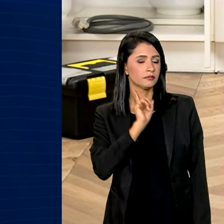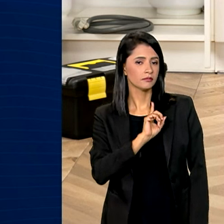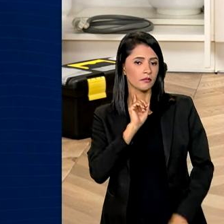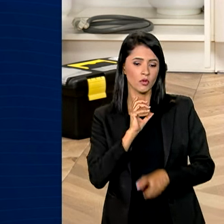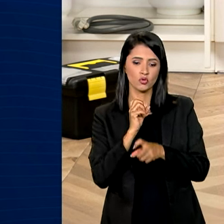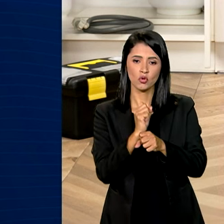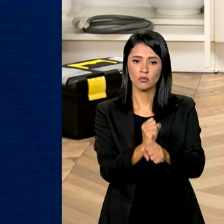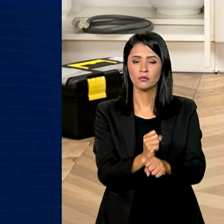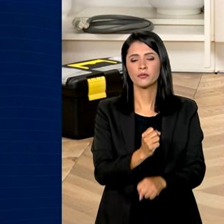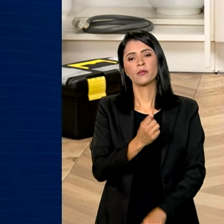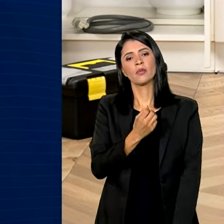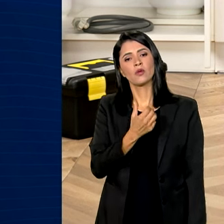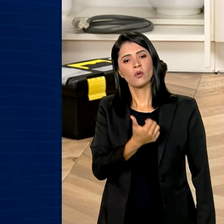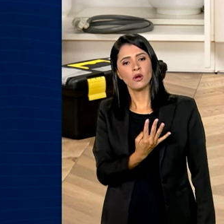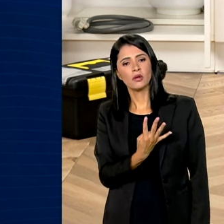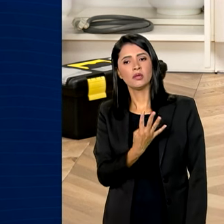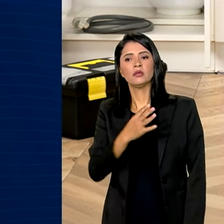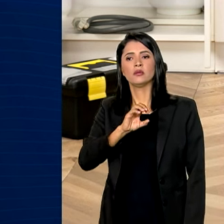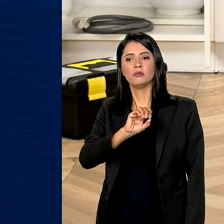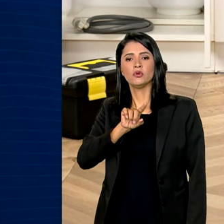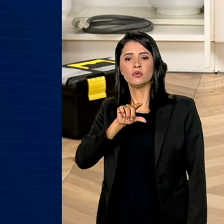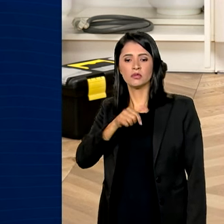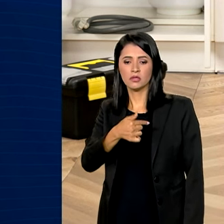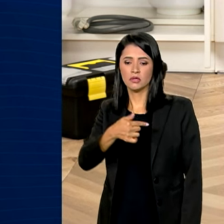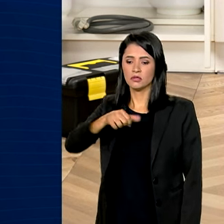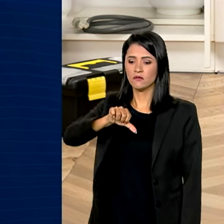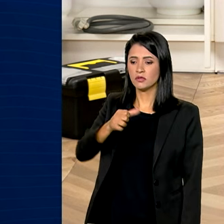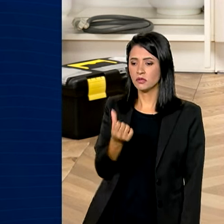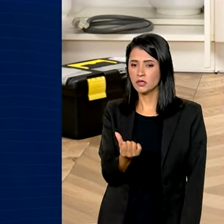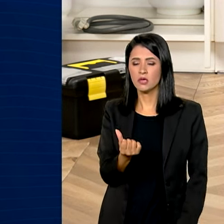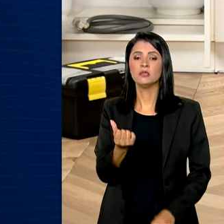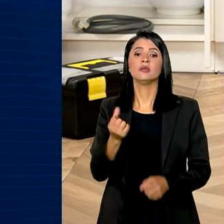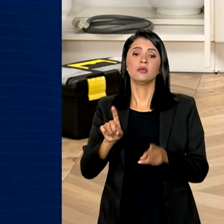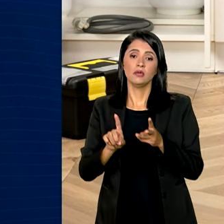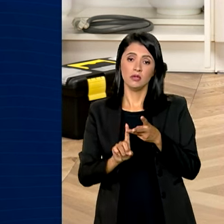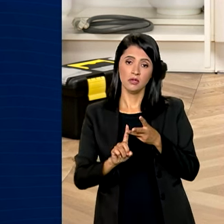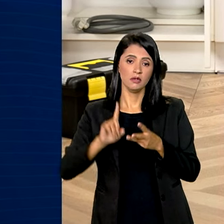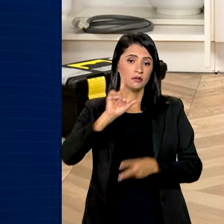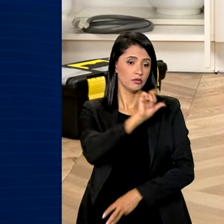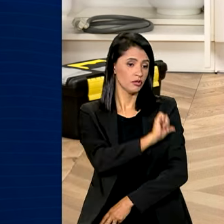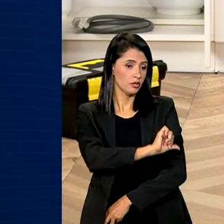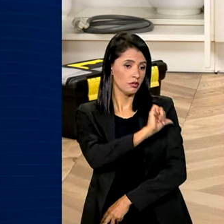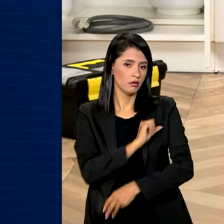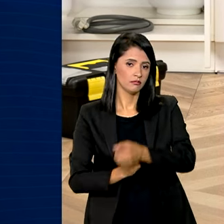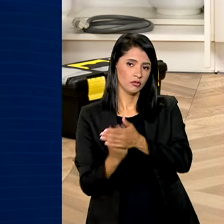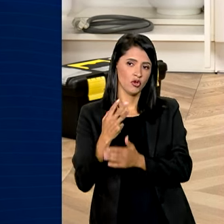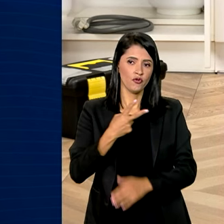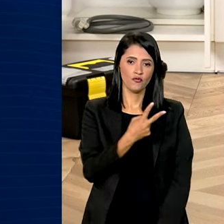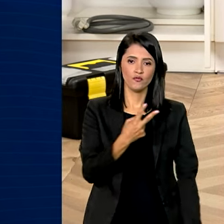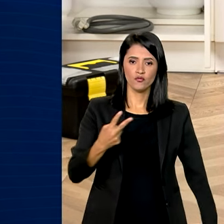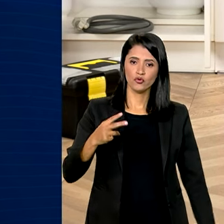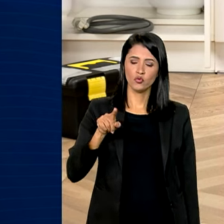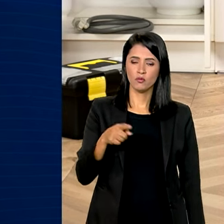com geração de 40.796 postos, e Rio de Janeiro, que criou 22